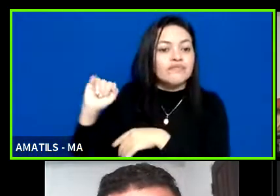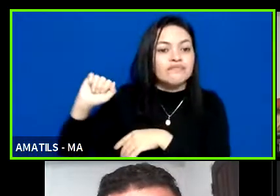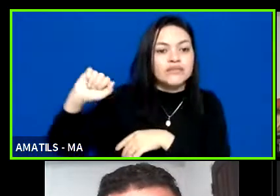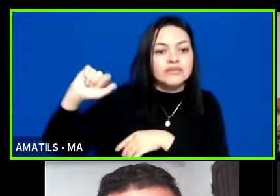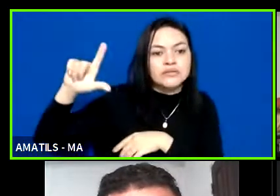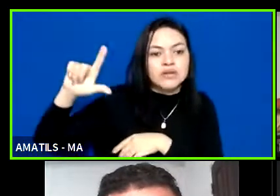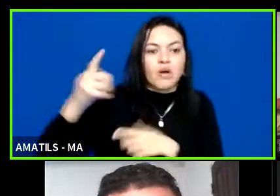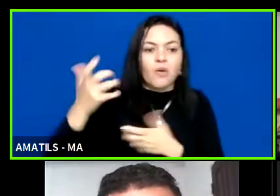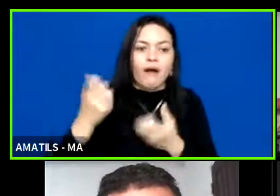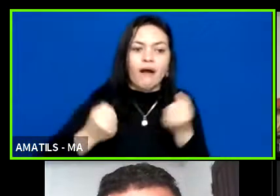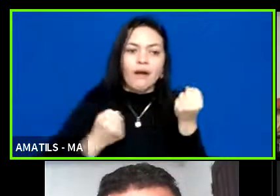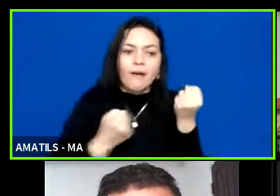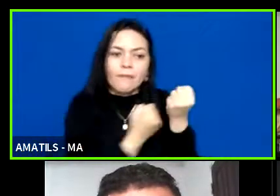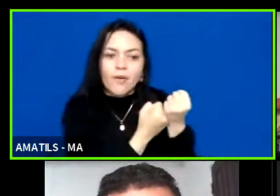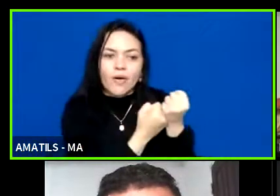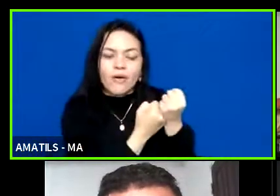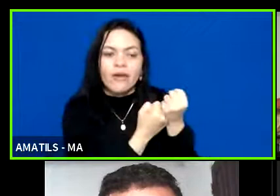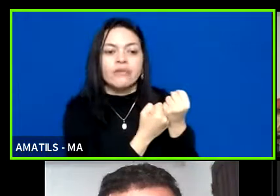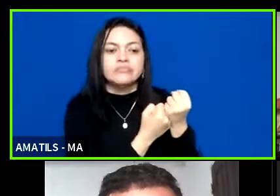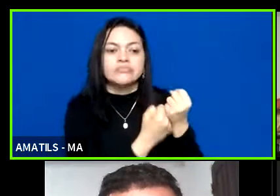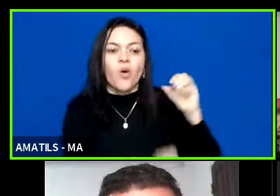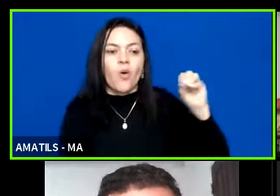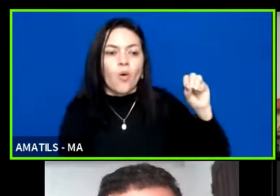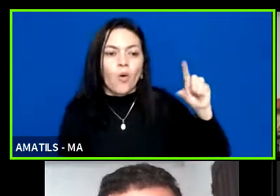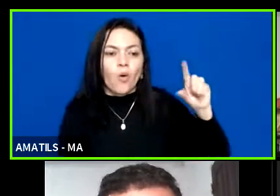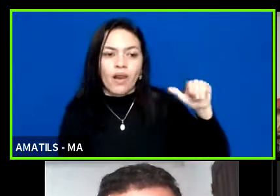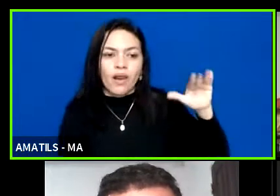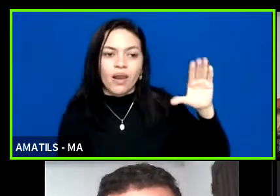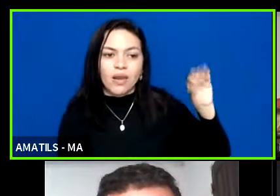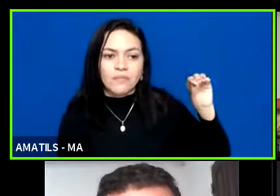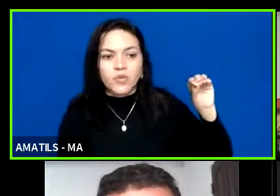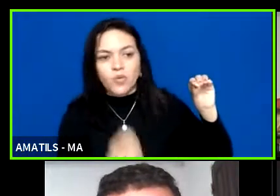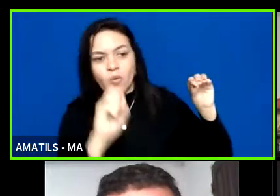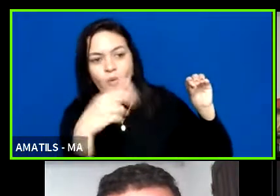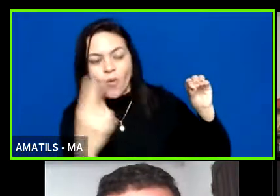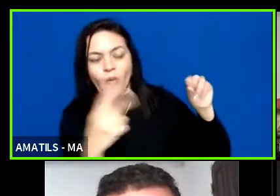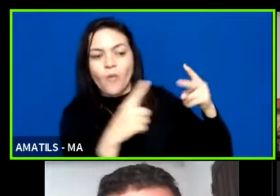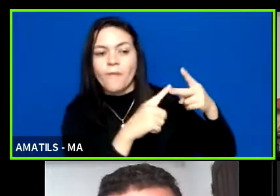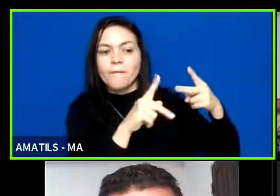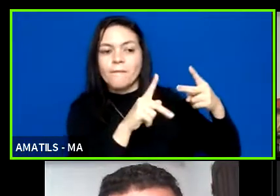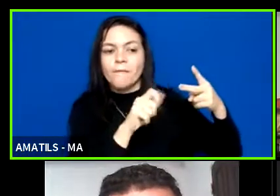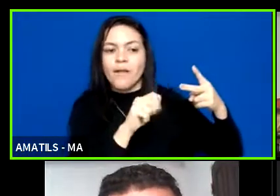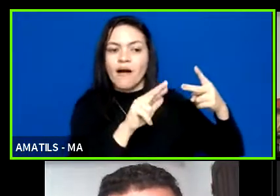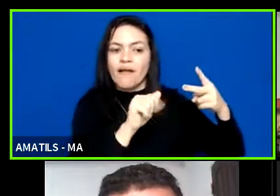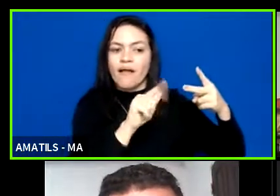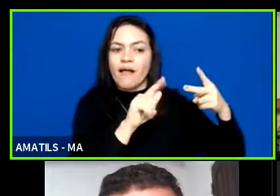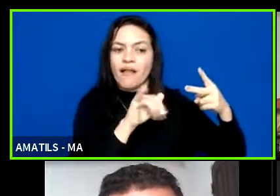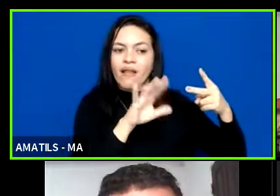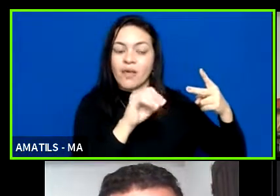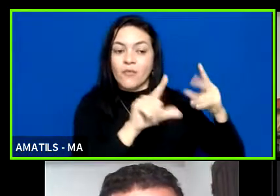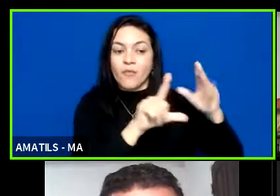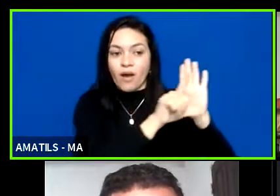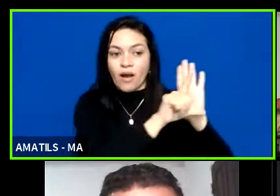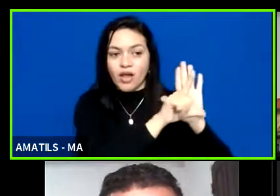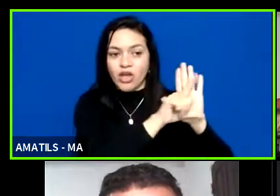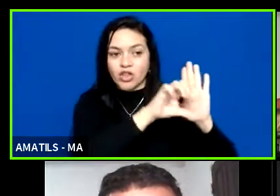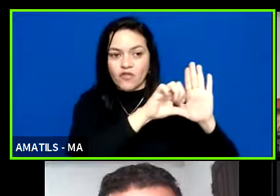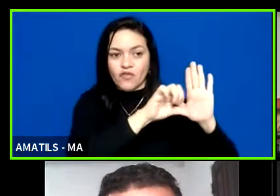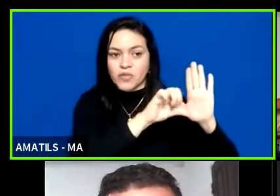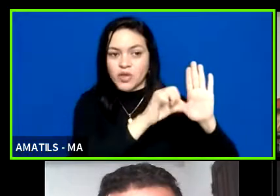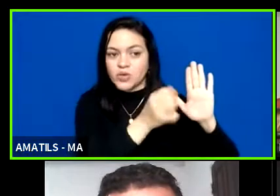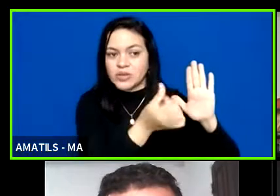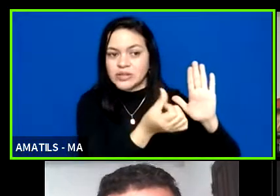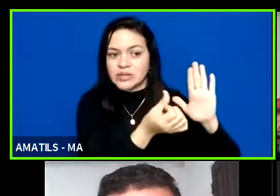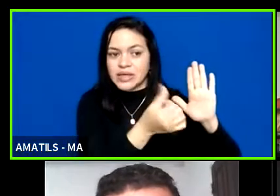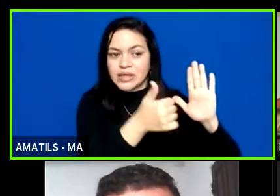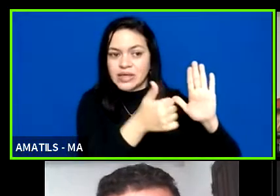paralímpicos. Vocês sabem que nós temos, dentro da Lei Pelé, que é a Lei Máxima do Esporte, e a Lei nº.615, ela